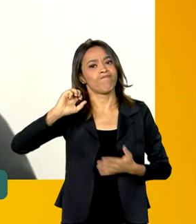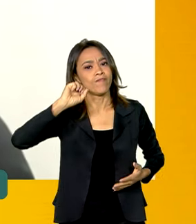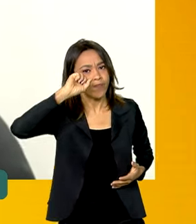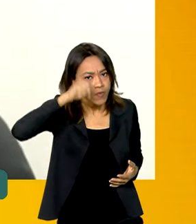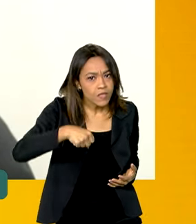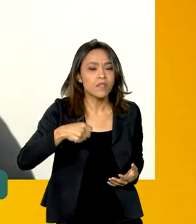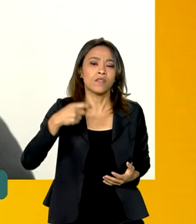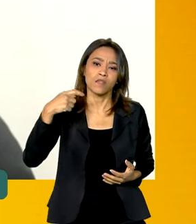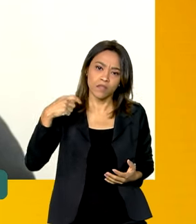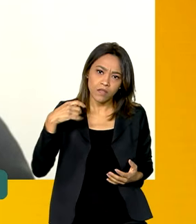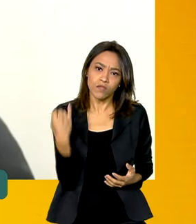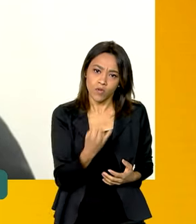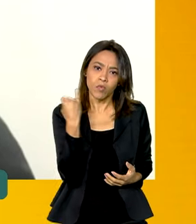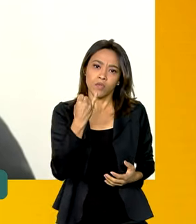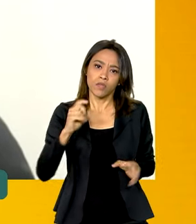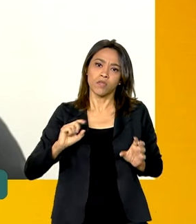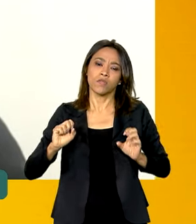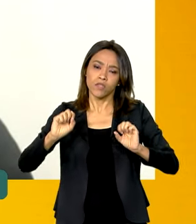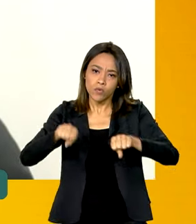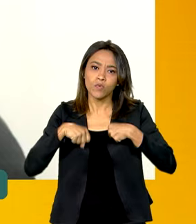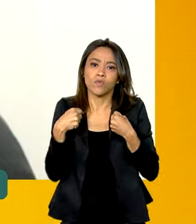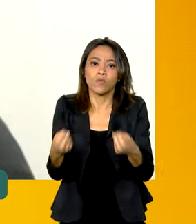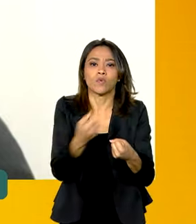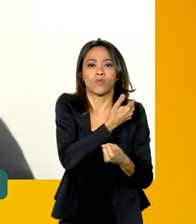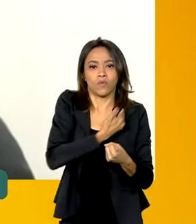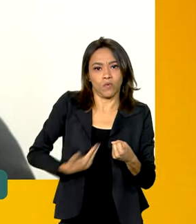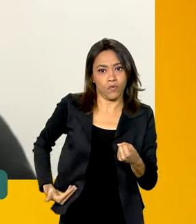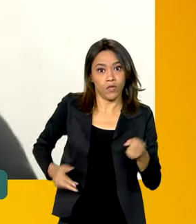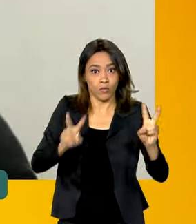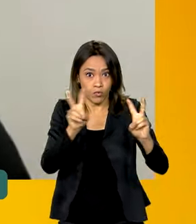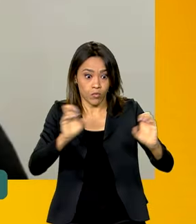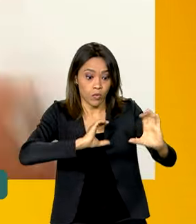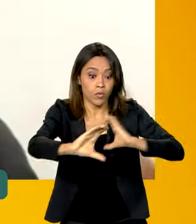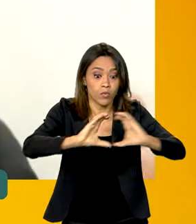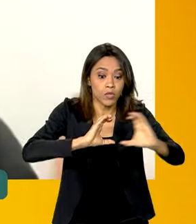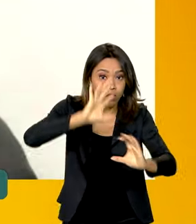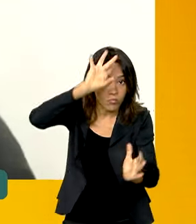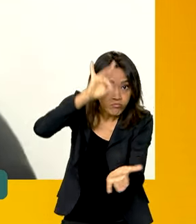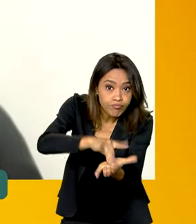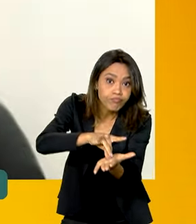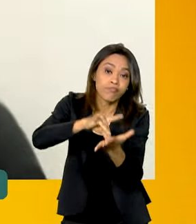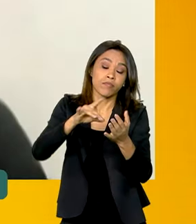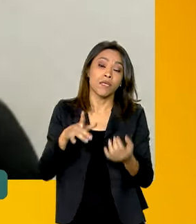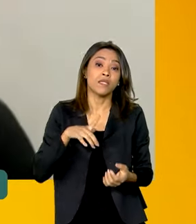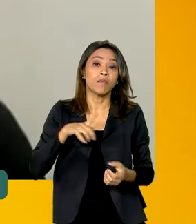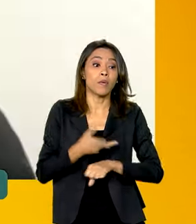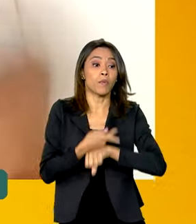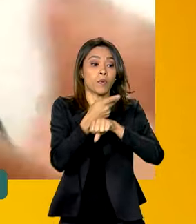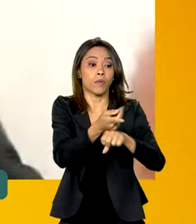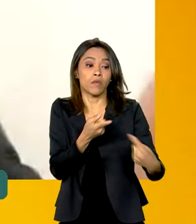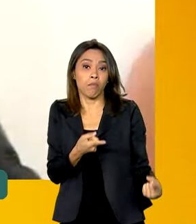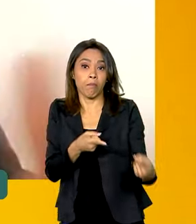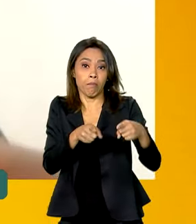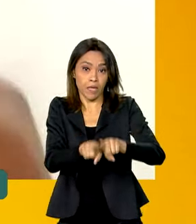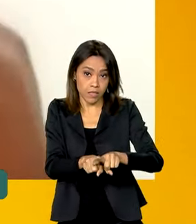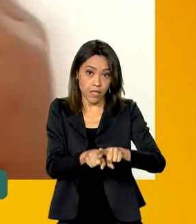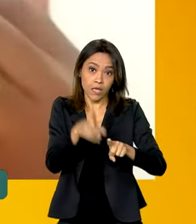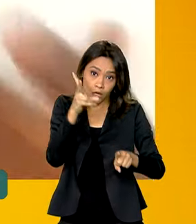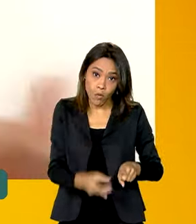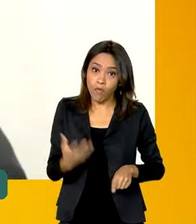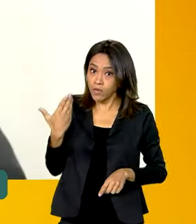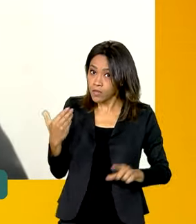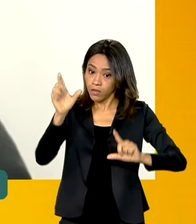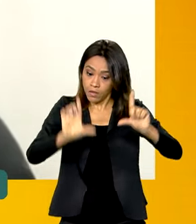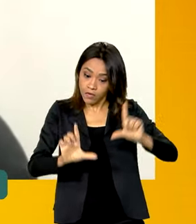foi necessário um esforço enorme do governo de comunicação e essa parceria, parceria como essa prestação de serviço que vocês fazem de